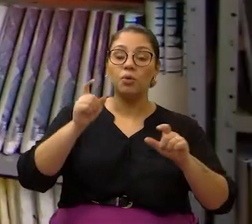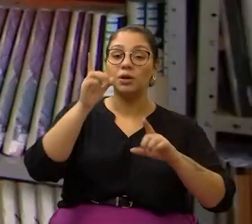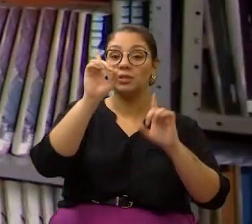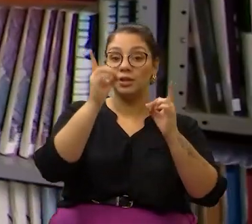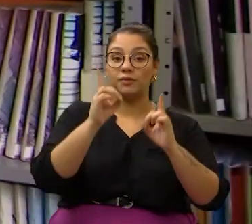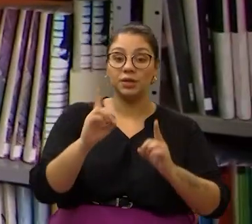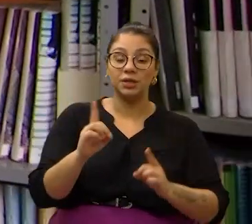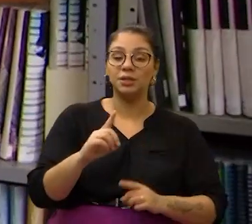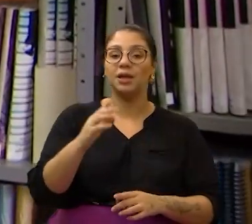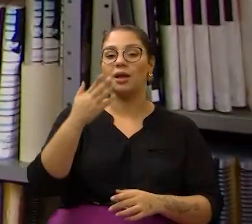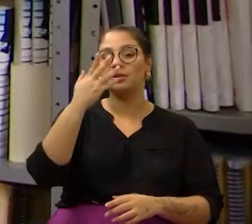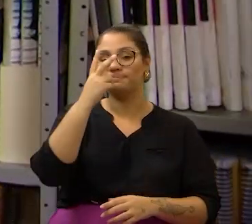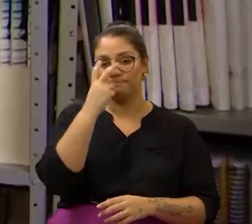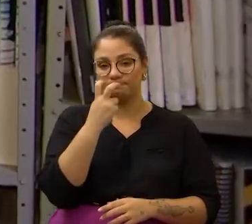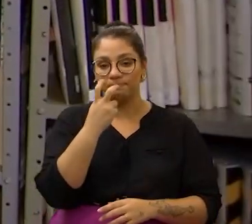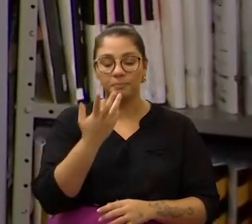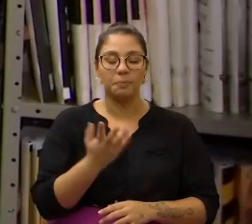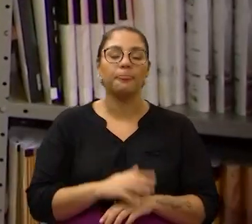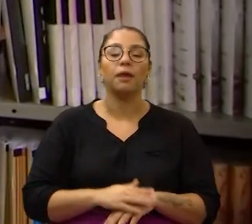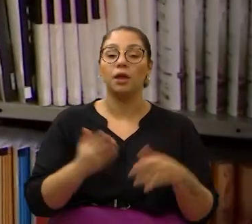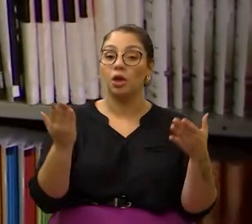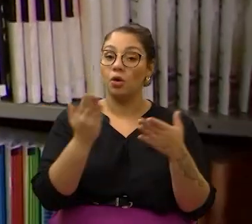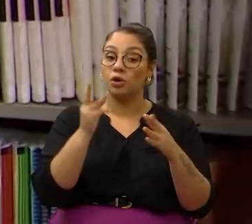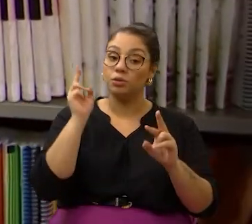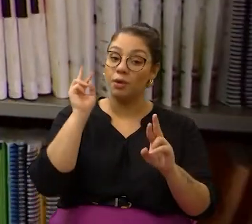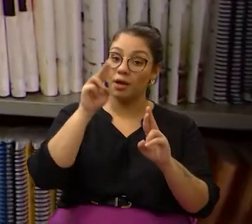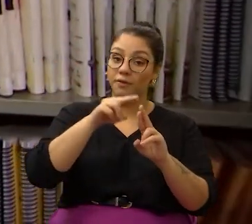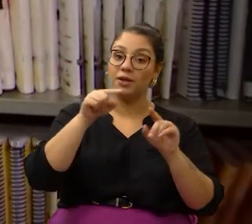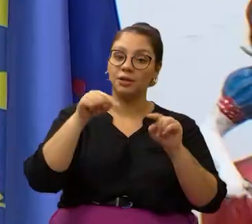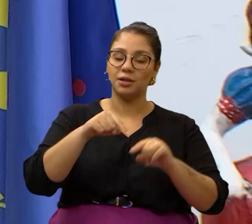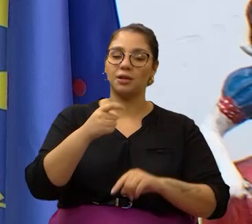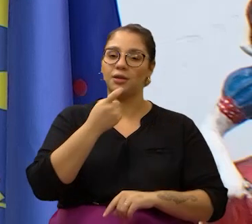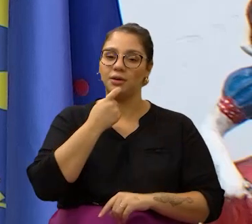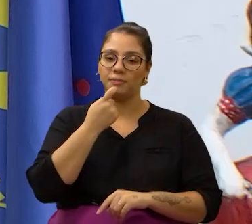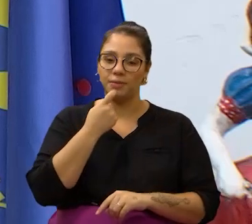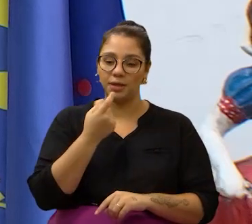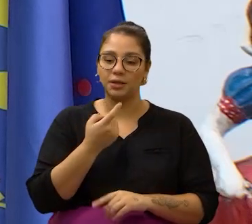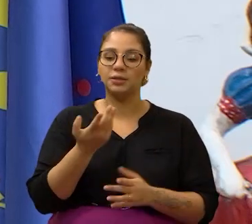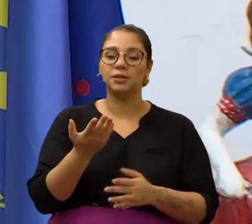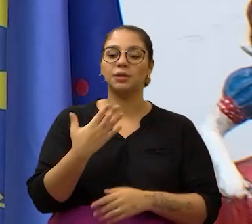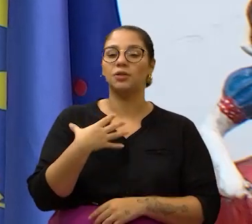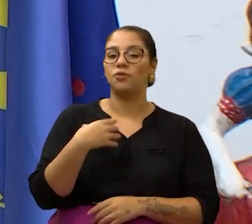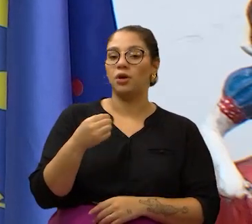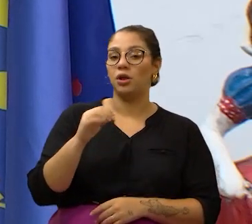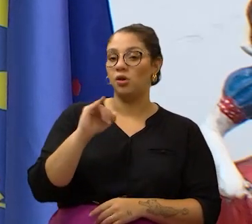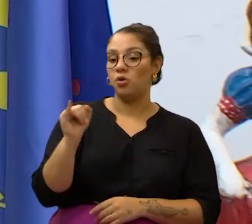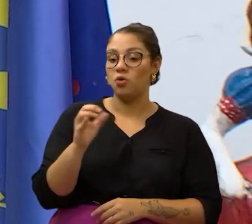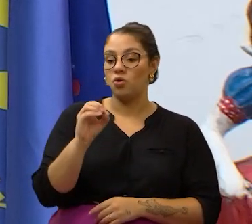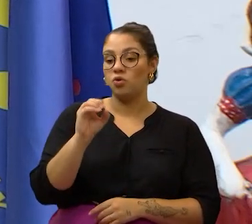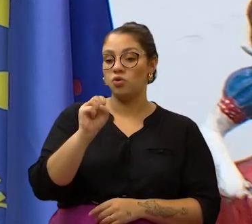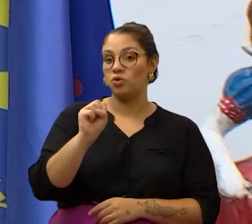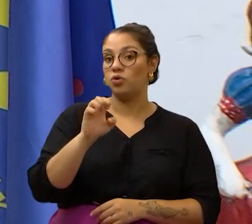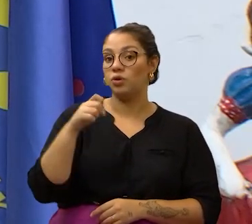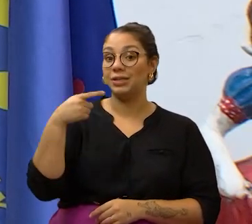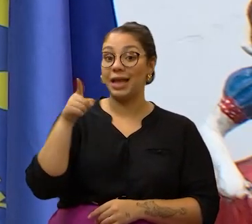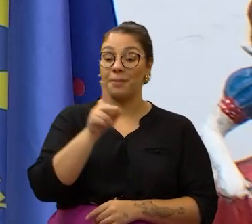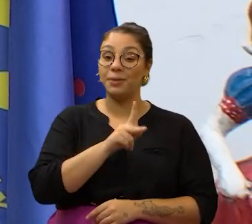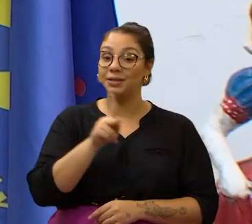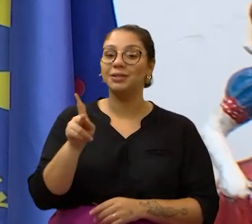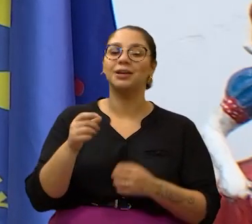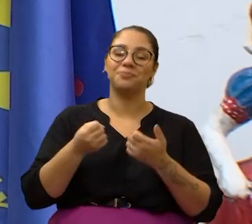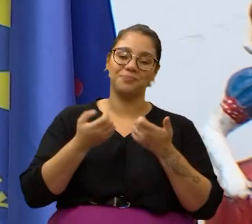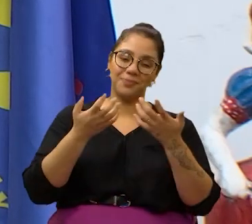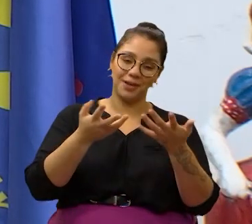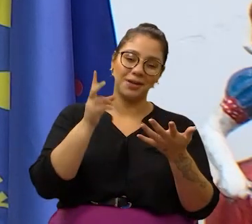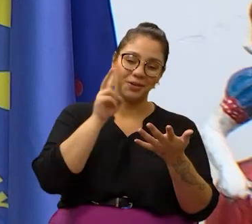visual em Campinas e hoje é uma referência no município. Porfírio José, presidente, contou um pouco da